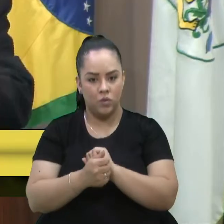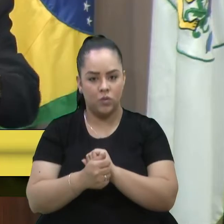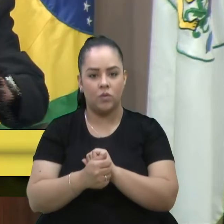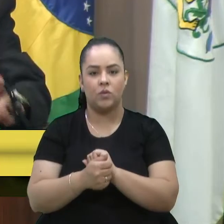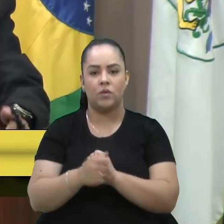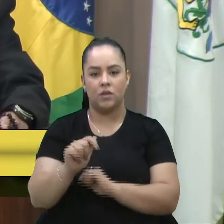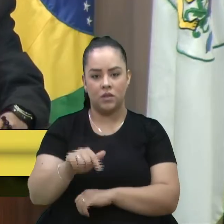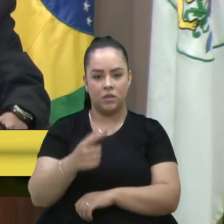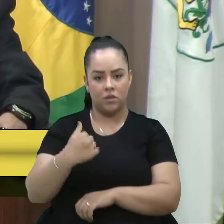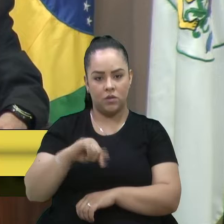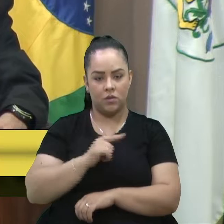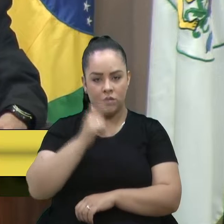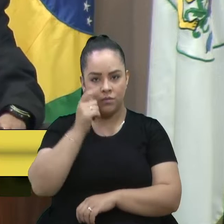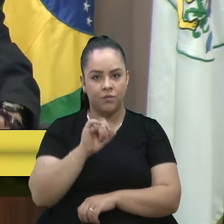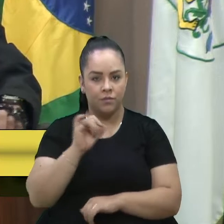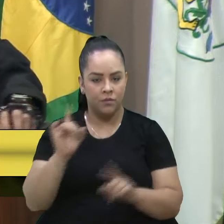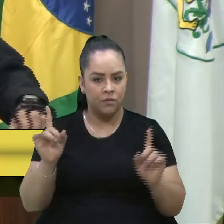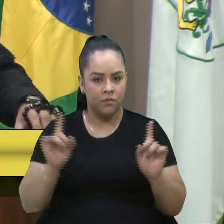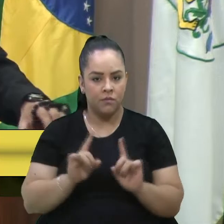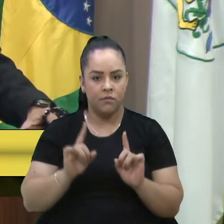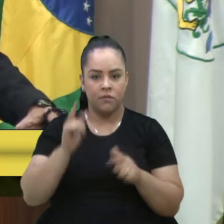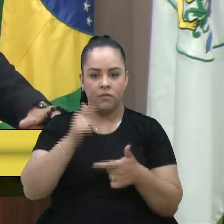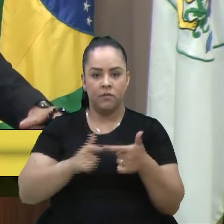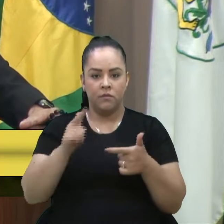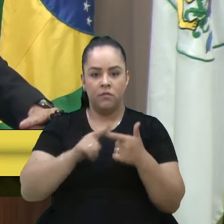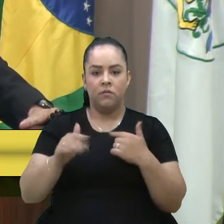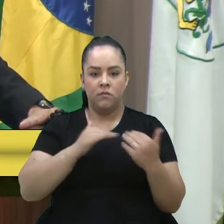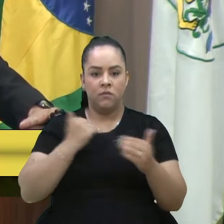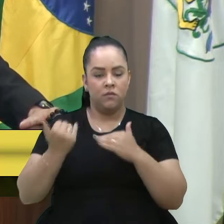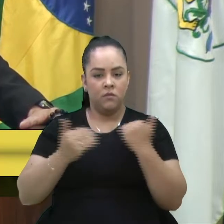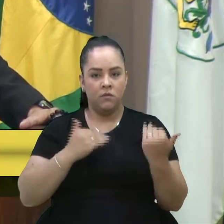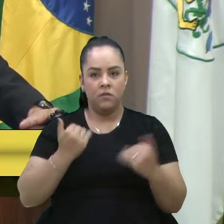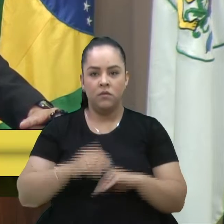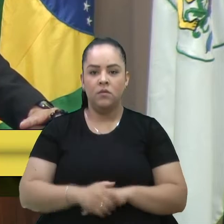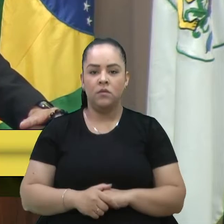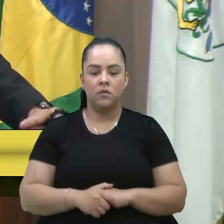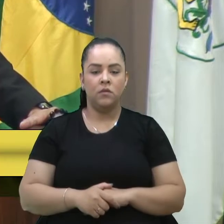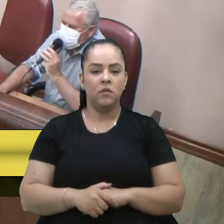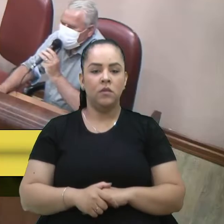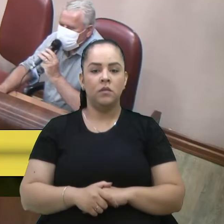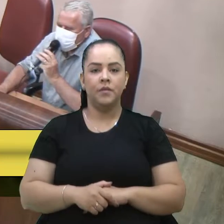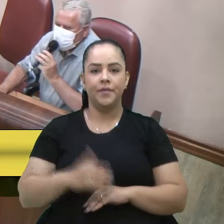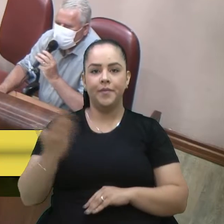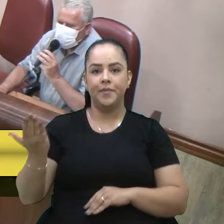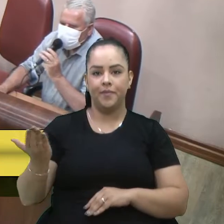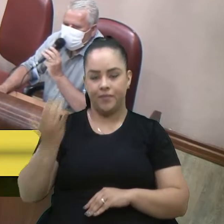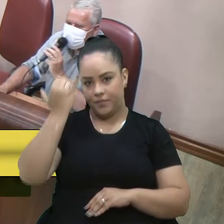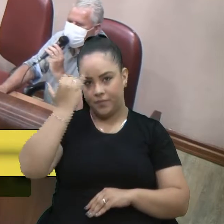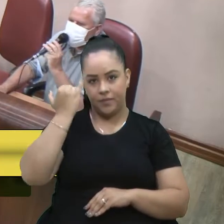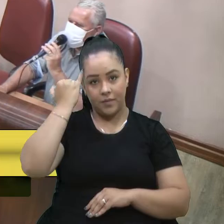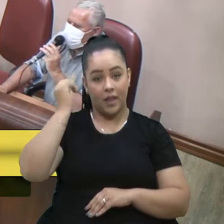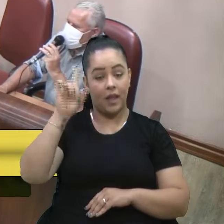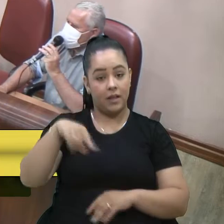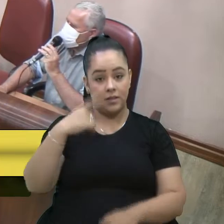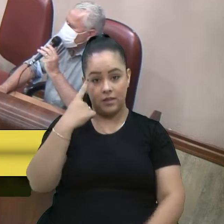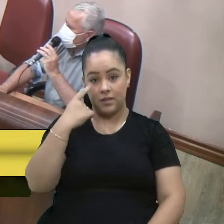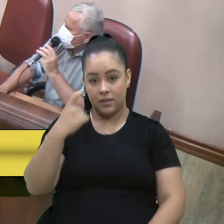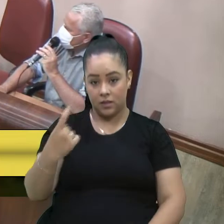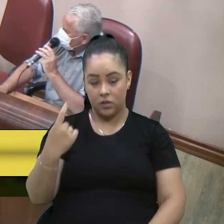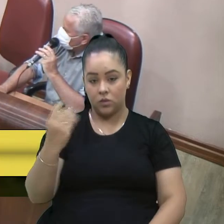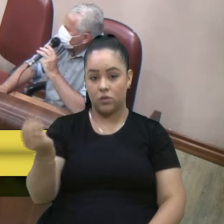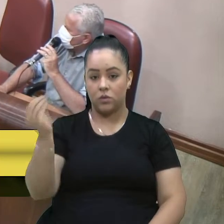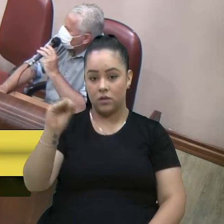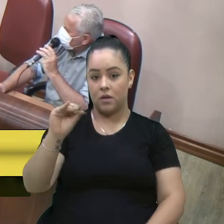a gente possa minimizar essas fatalidades. Vereador D'Ambrosio, por gentileza. Não, só acho interessante colocar mais um,